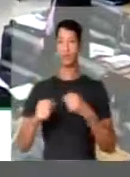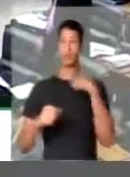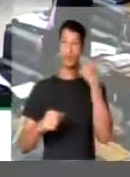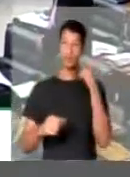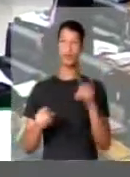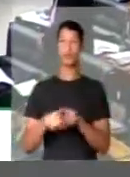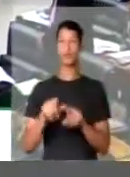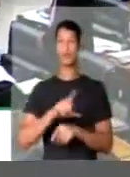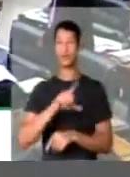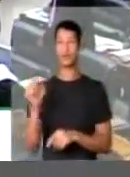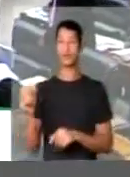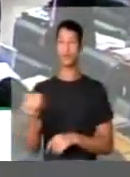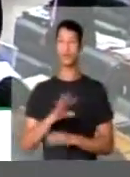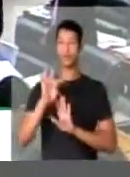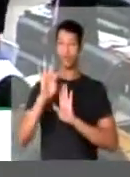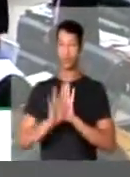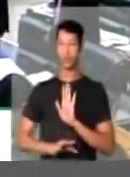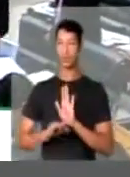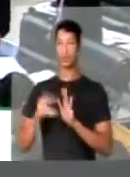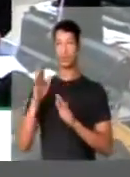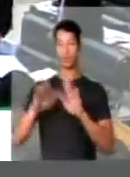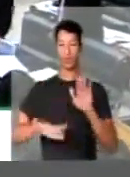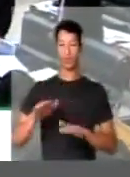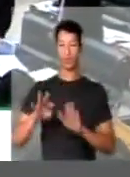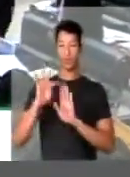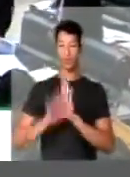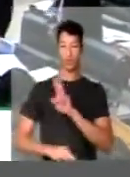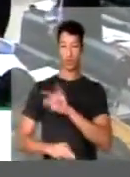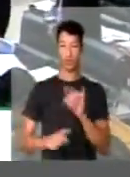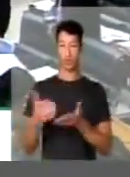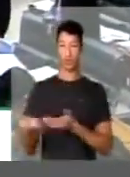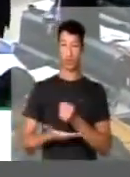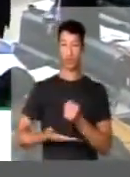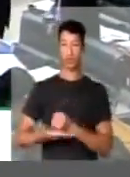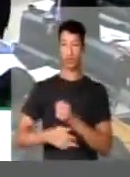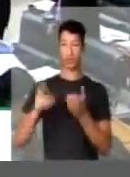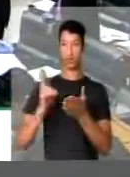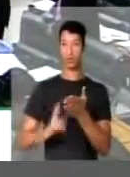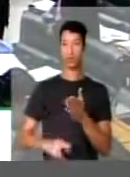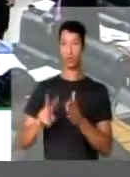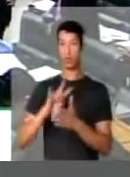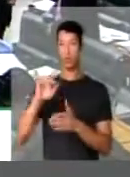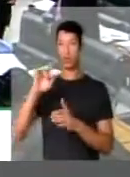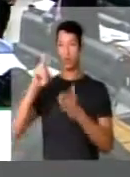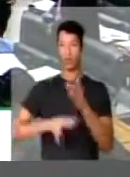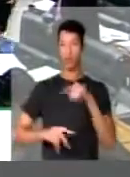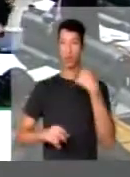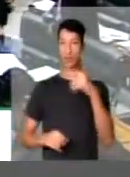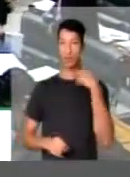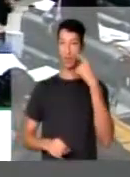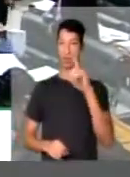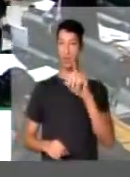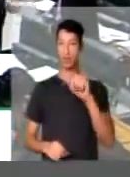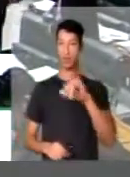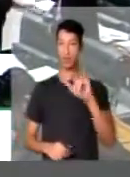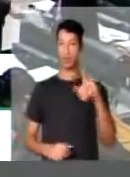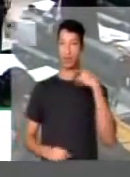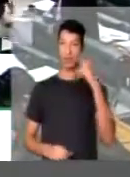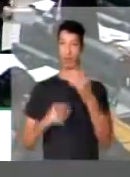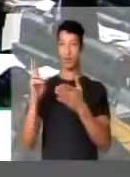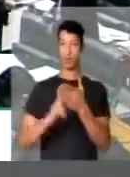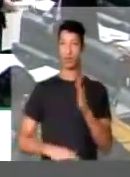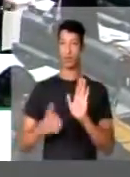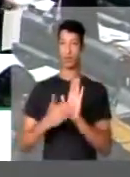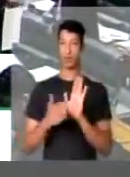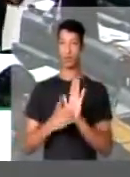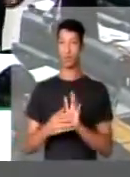Saiu um novo texto, provavelmente esse texto vai servir de base para o relatório que será lido daqui a pouco pelo Daniel Coelho, que é o deputado relator da